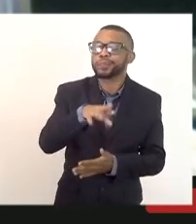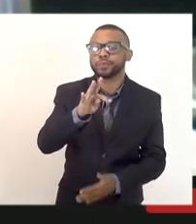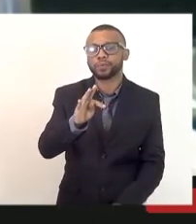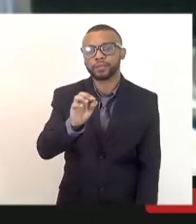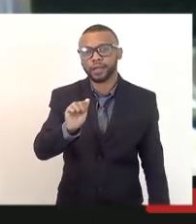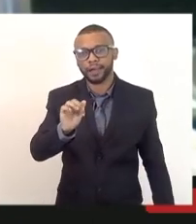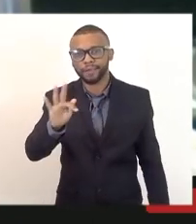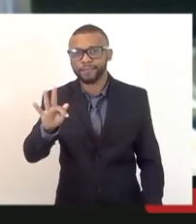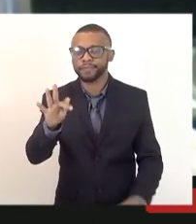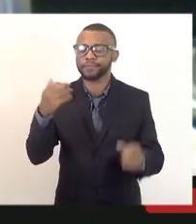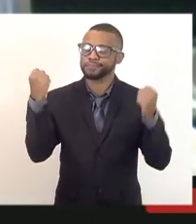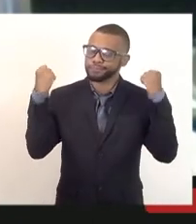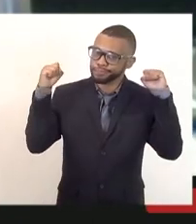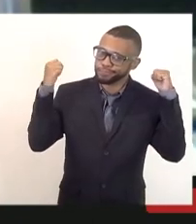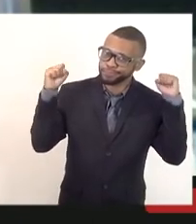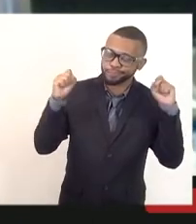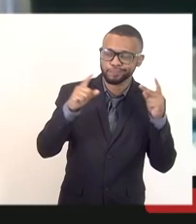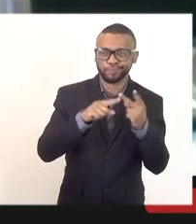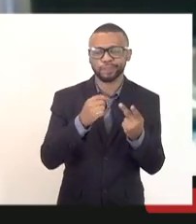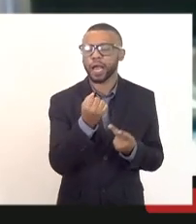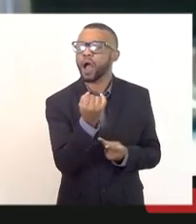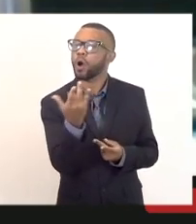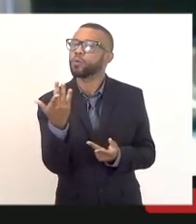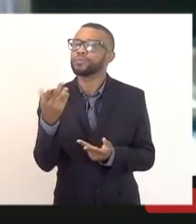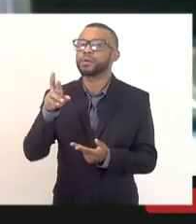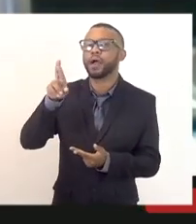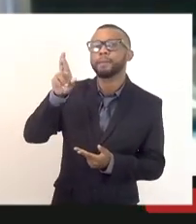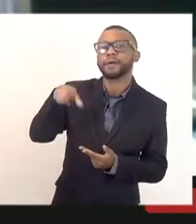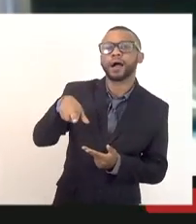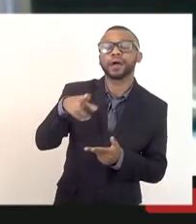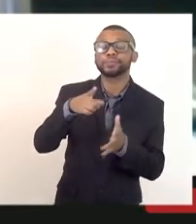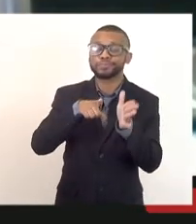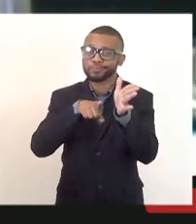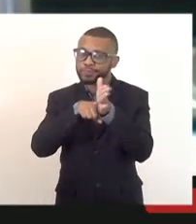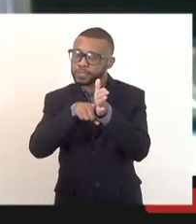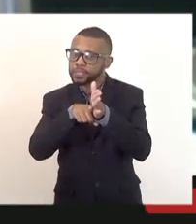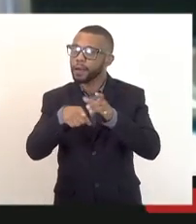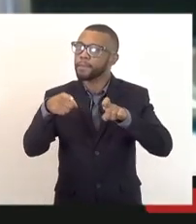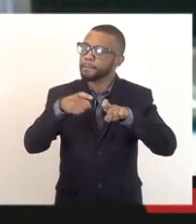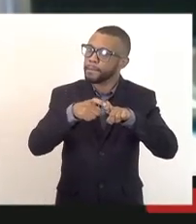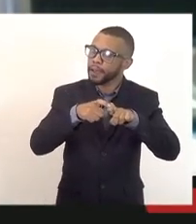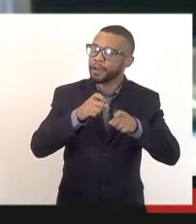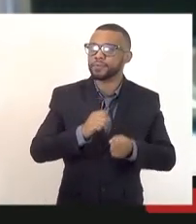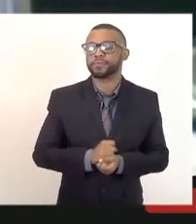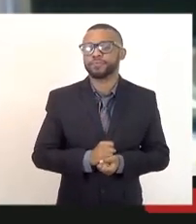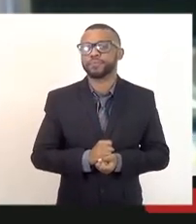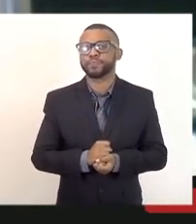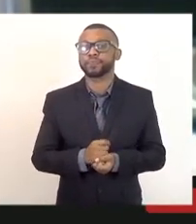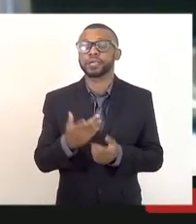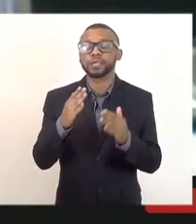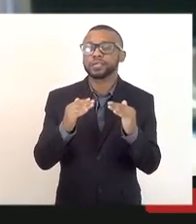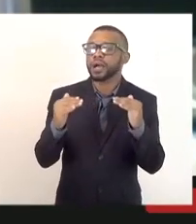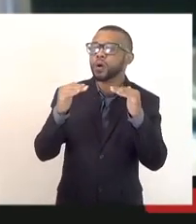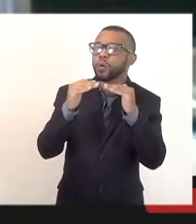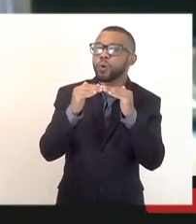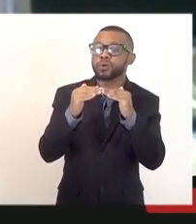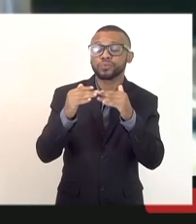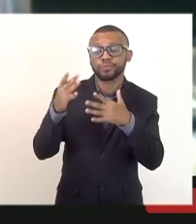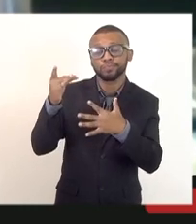física, muitos ficam reprovados no exame médico e de acordo com cada edital,